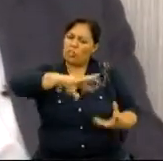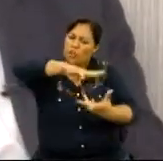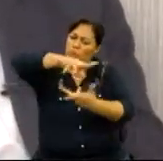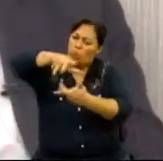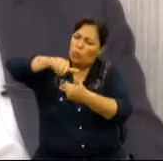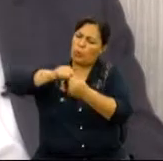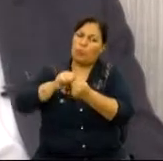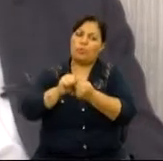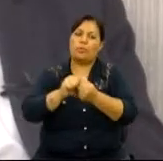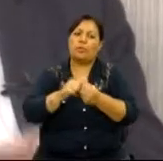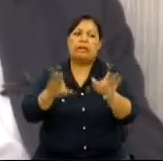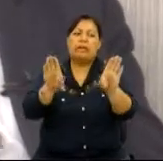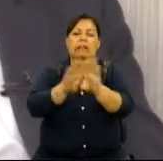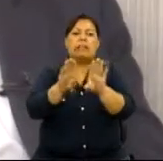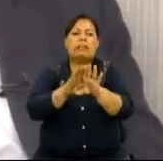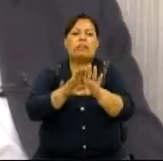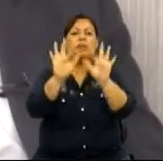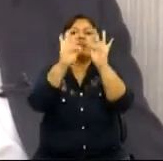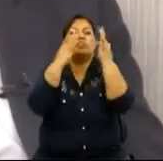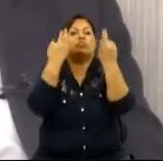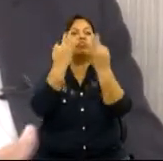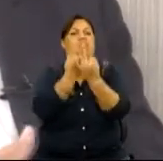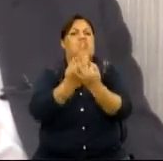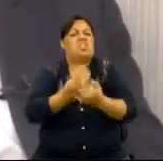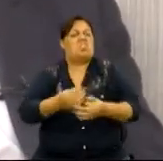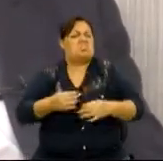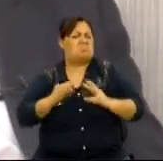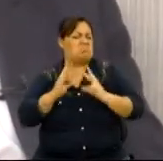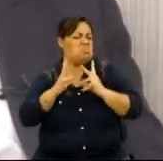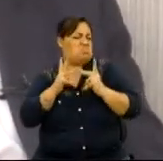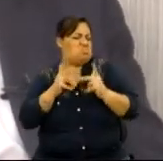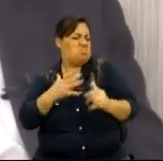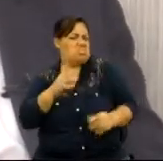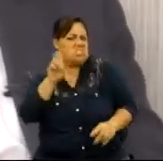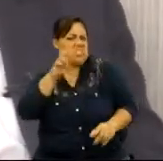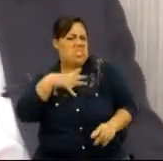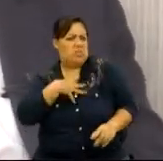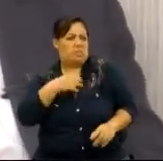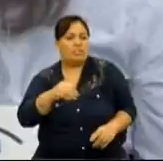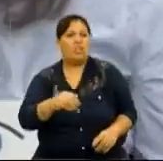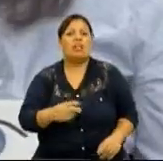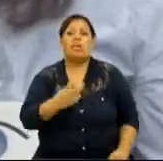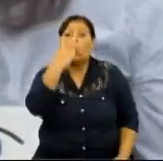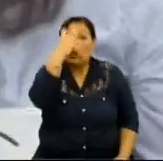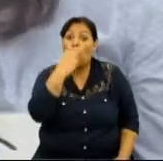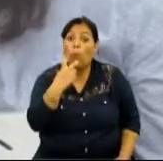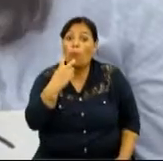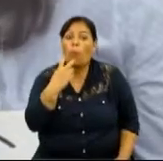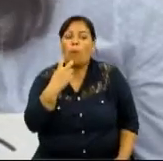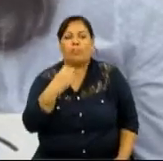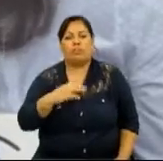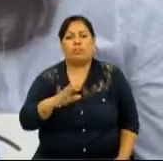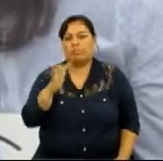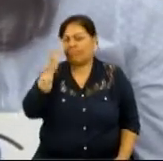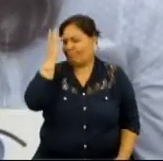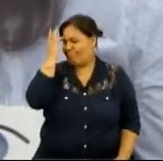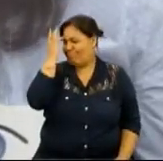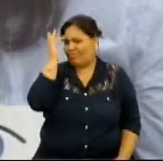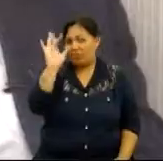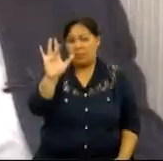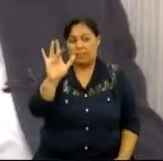causar ao mundo, e ainda por cima teve uma realização familiar completa. Nossa! E ela fica cega como?